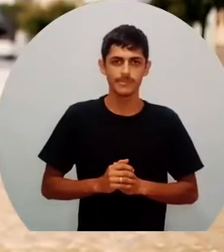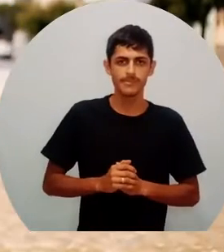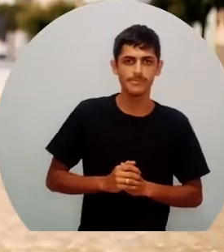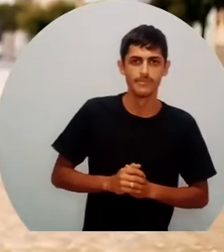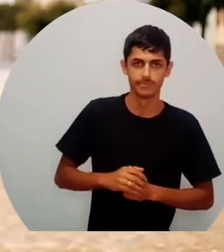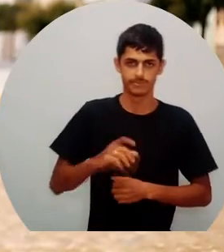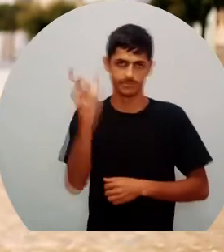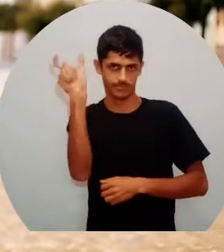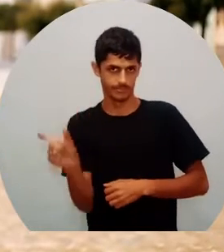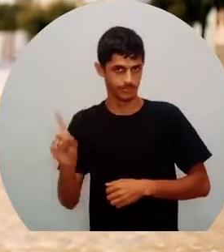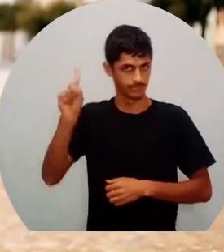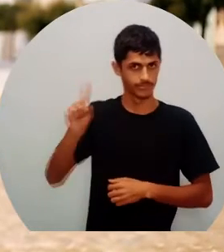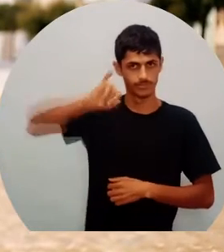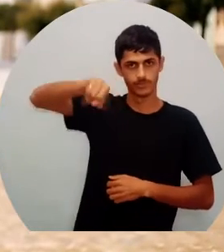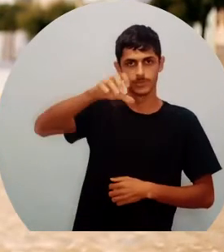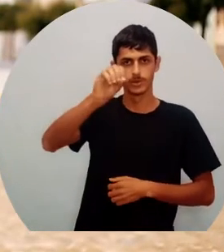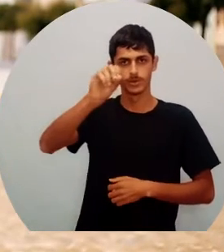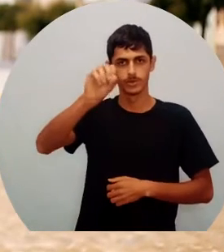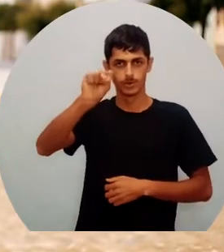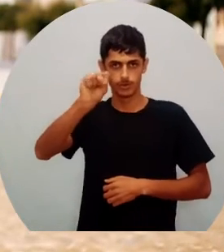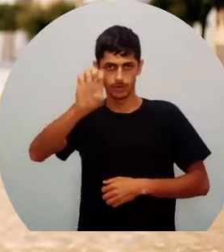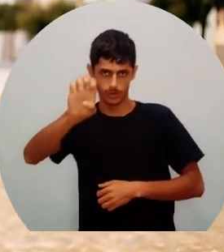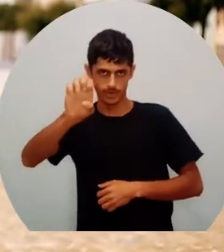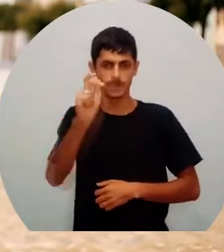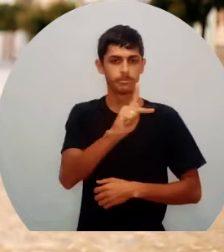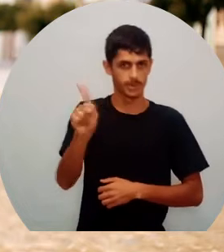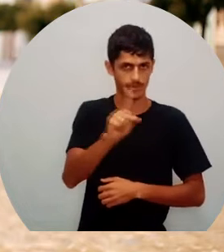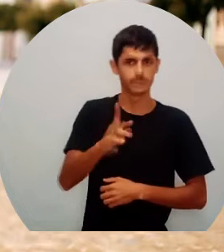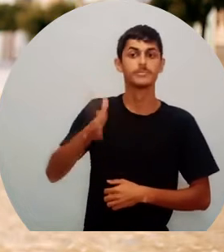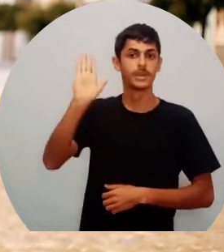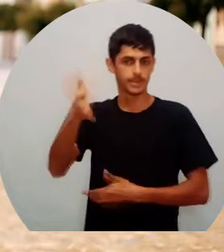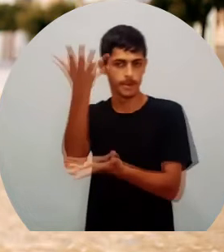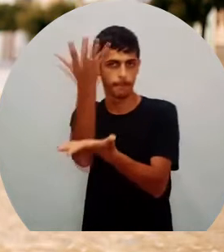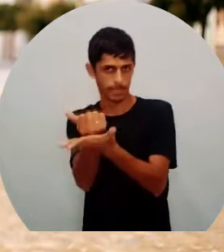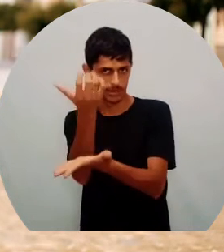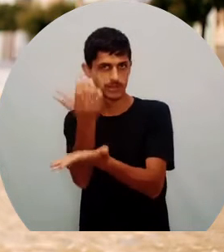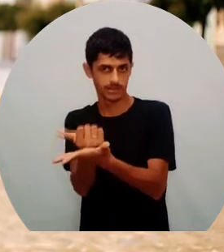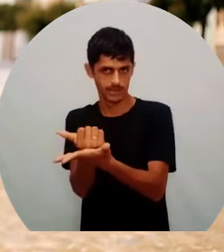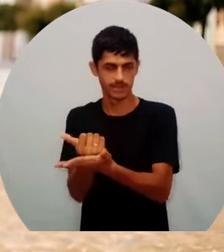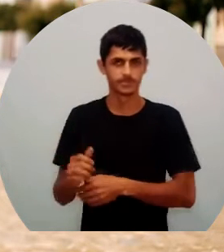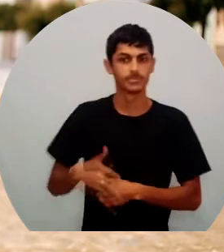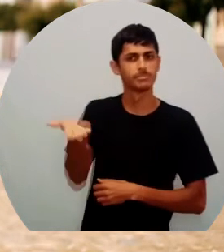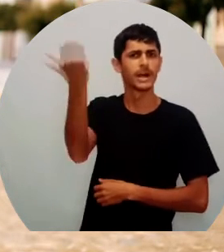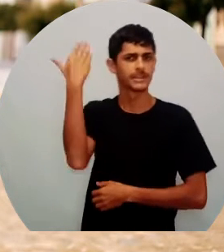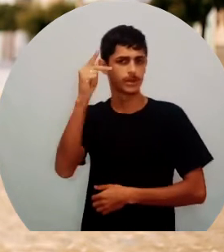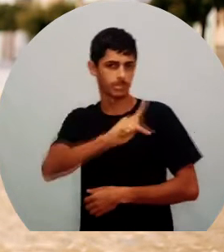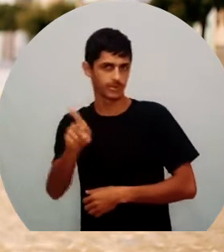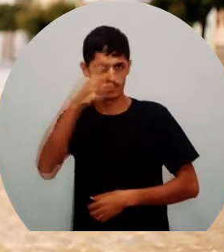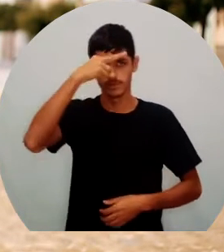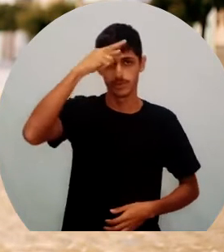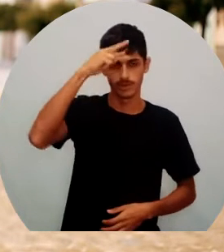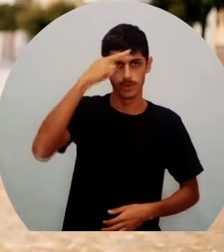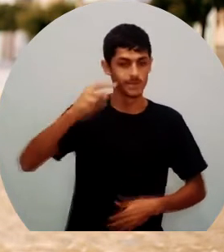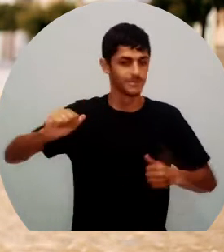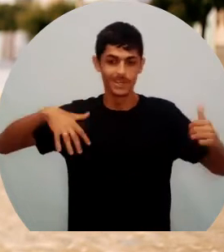Eu sou o professor José Chagas Neto, sou professor aposentado de História. É um prazer muito grande estar vivendo